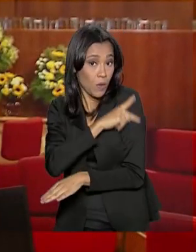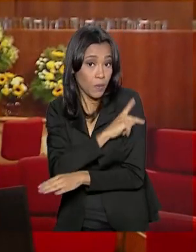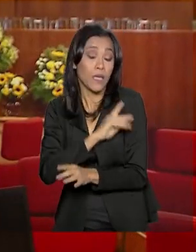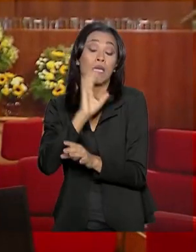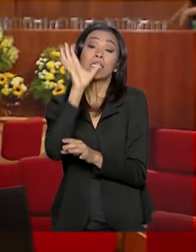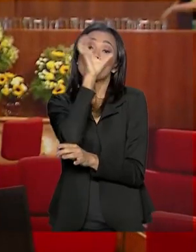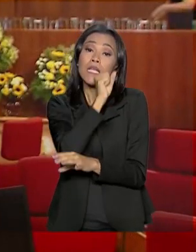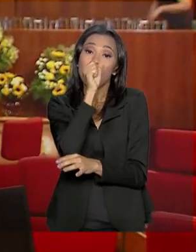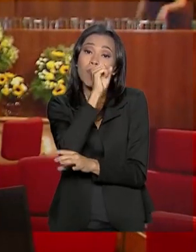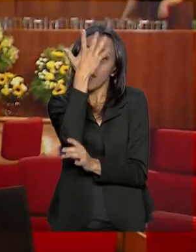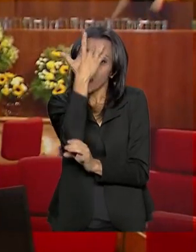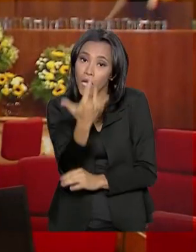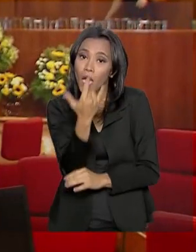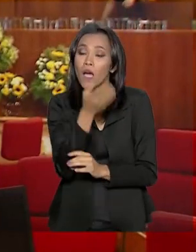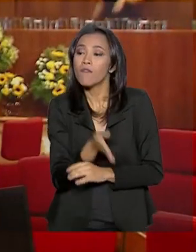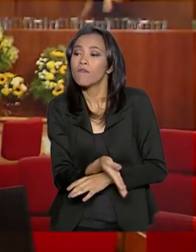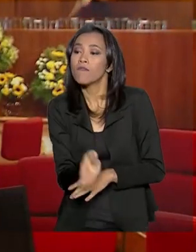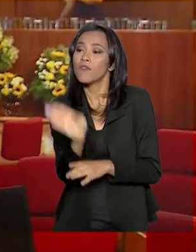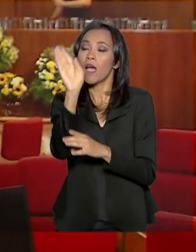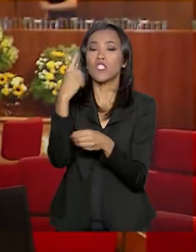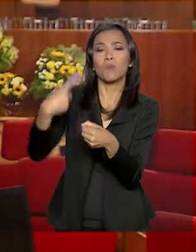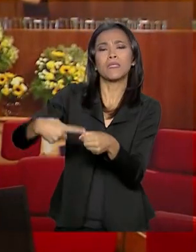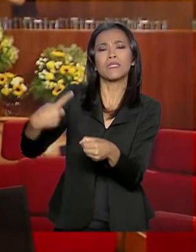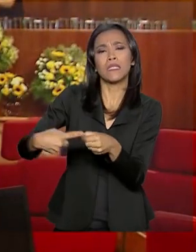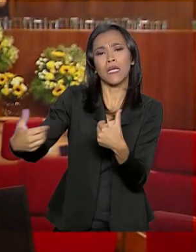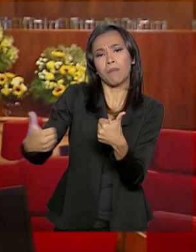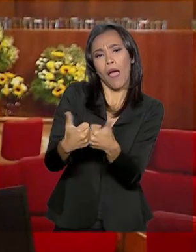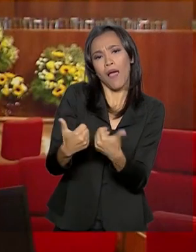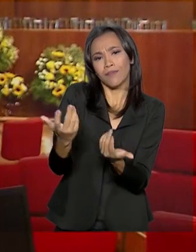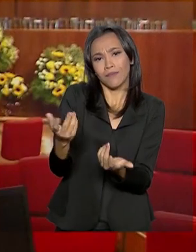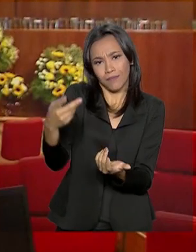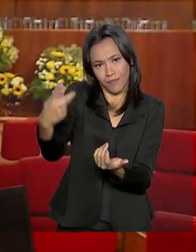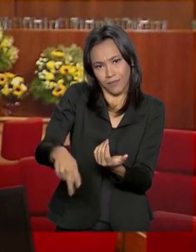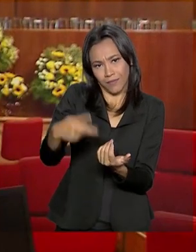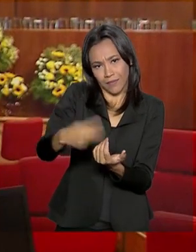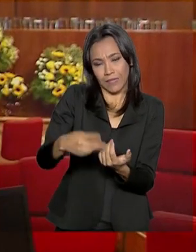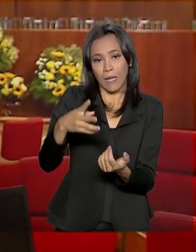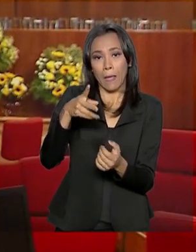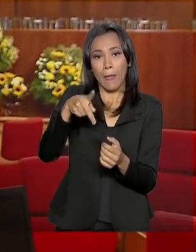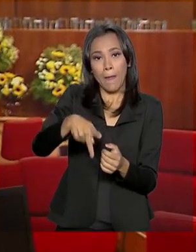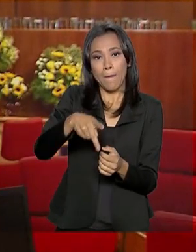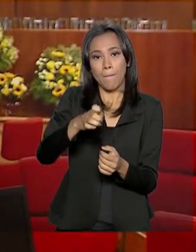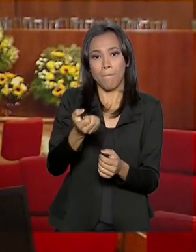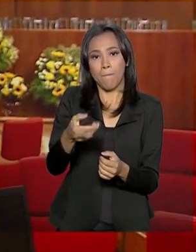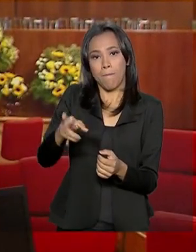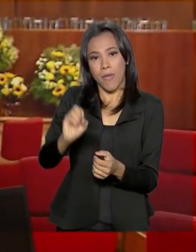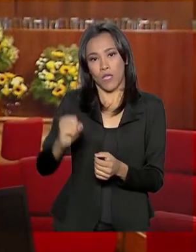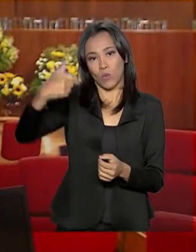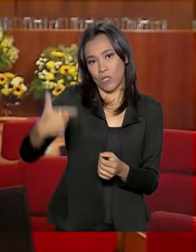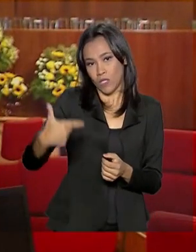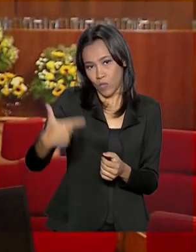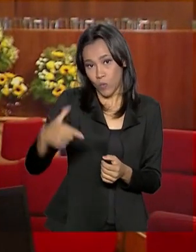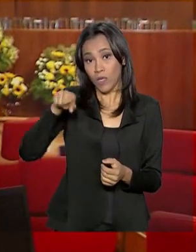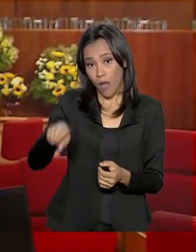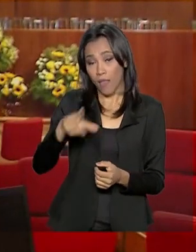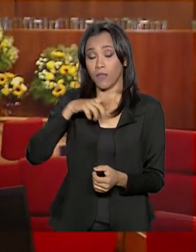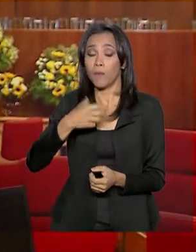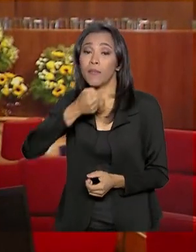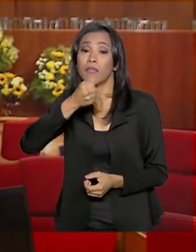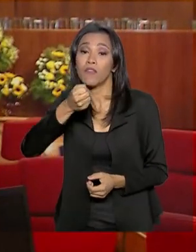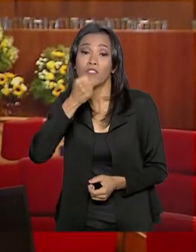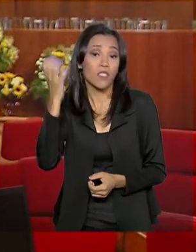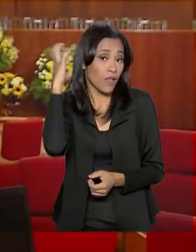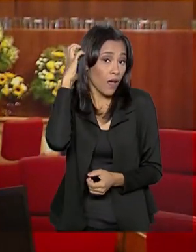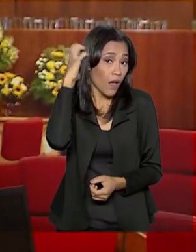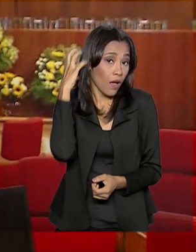viaja para a cidade vizinha de Pedro II. Lá, ele visita o memorial Tertuliano Brandão Filho e dá uma entrevista à rádio